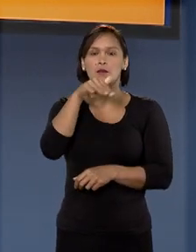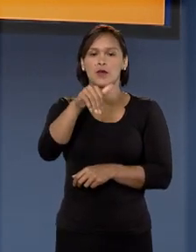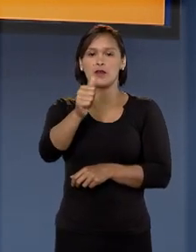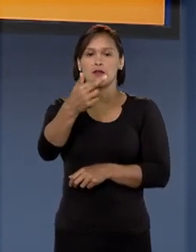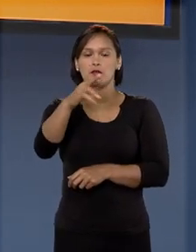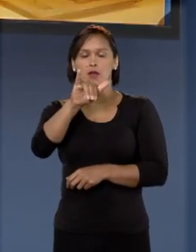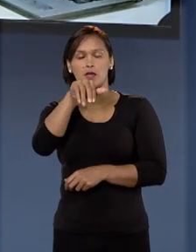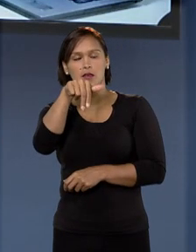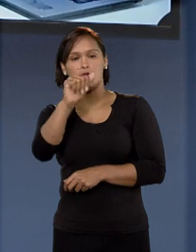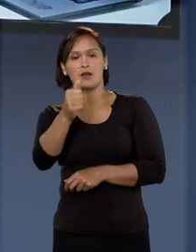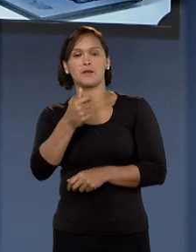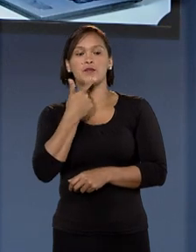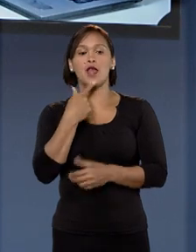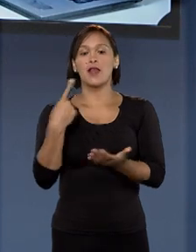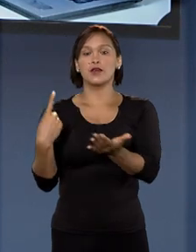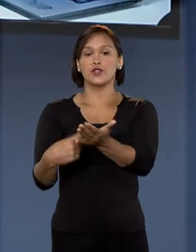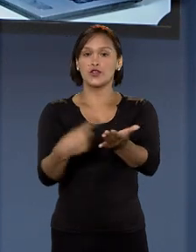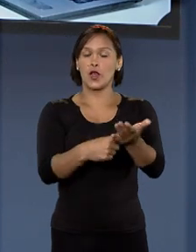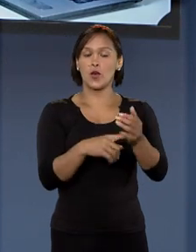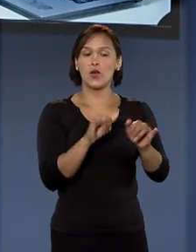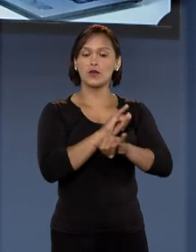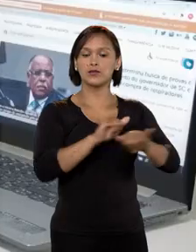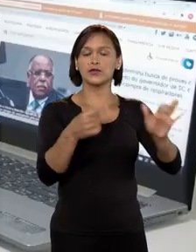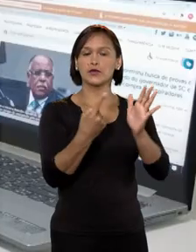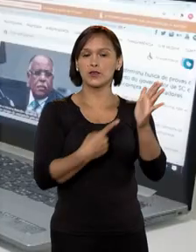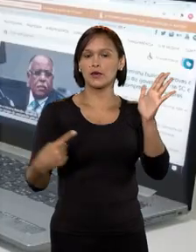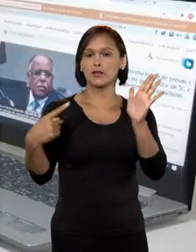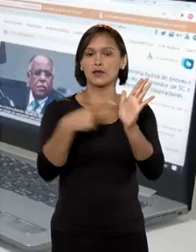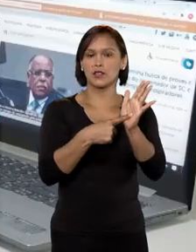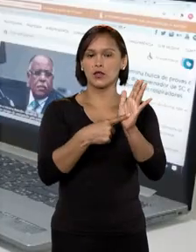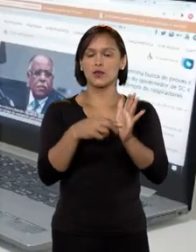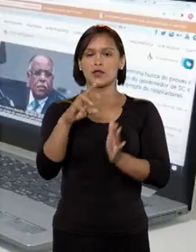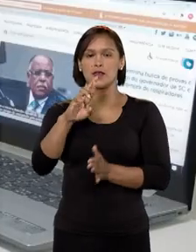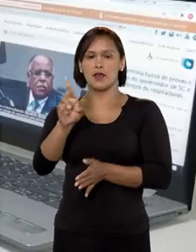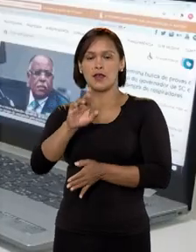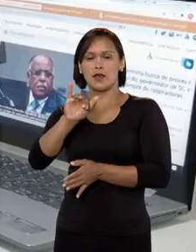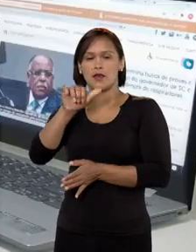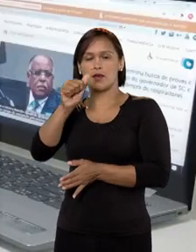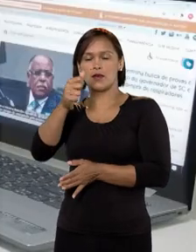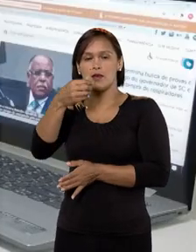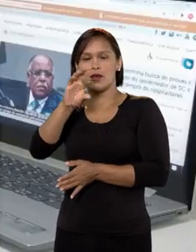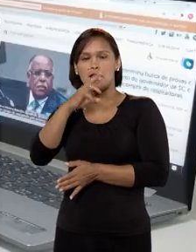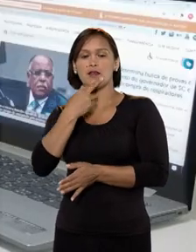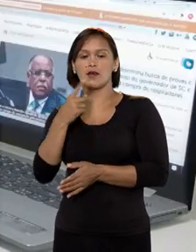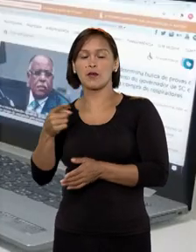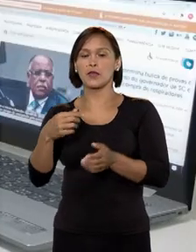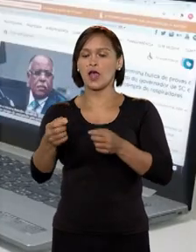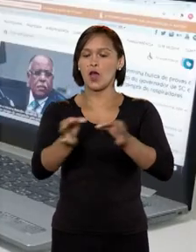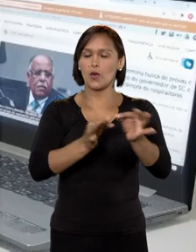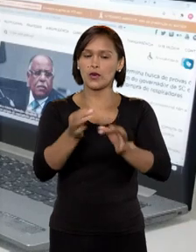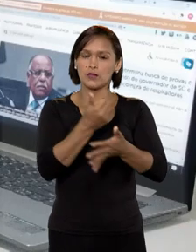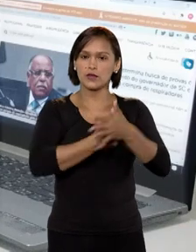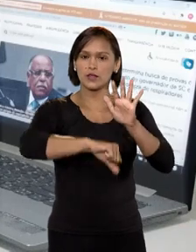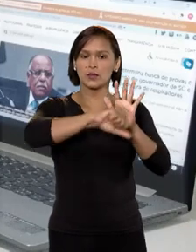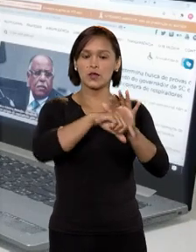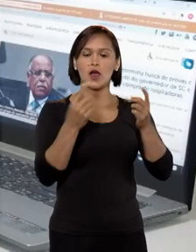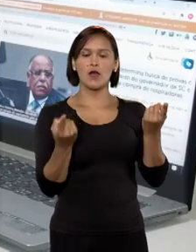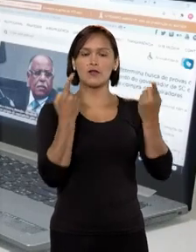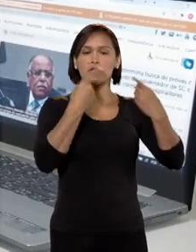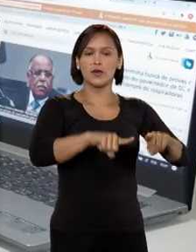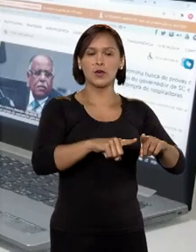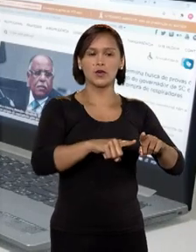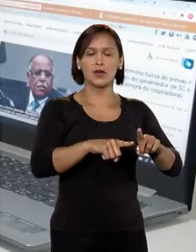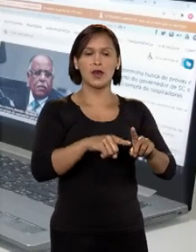Marina Campos. De acordo com a denúncia do Ministério Público Federal, Ricardo Alack faria parte de organização criminosa